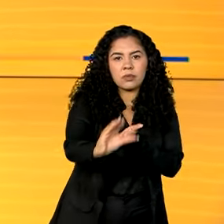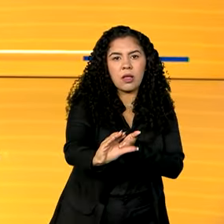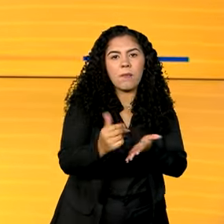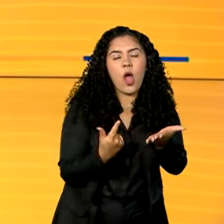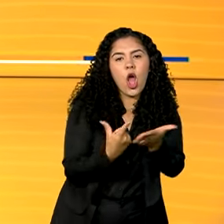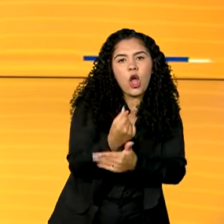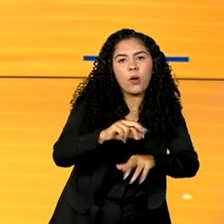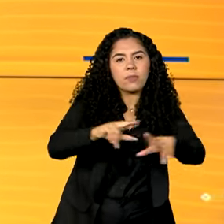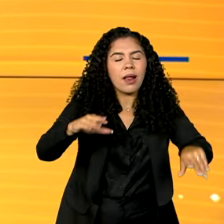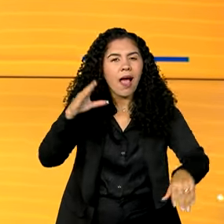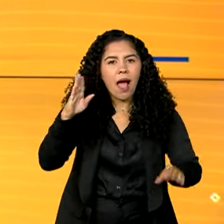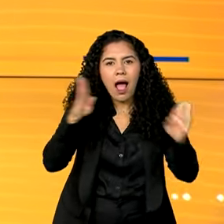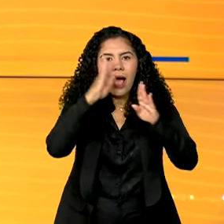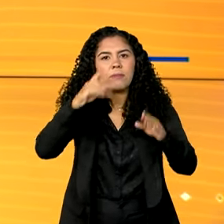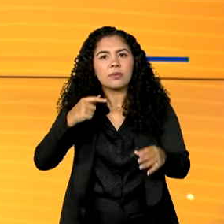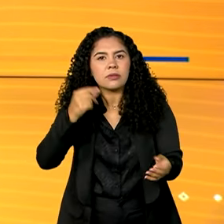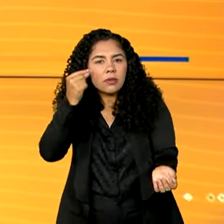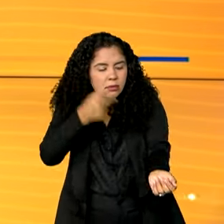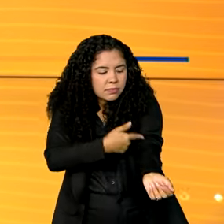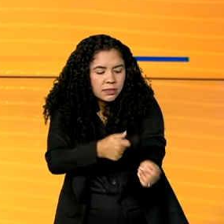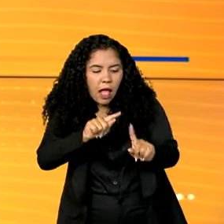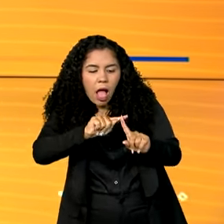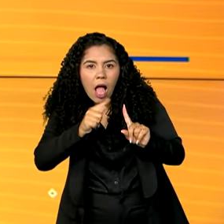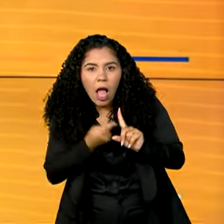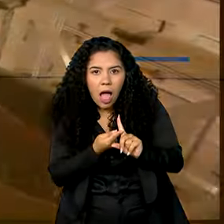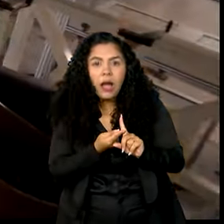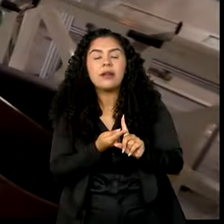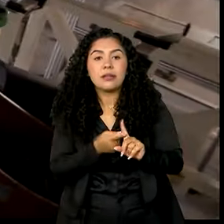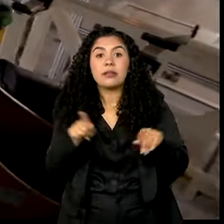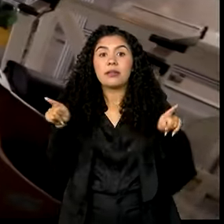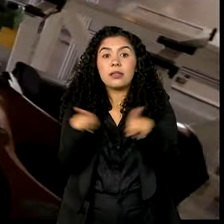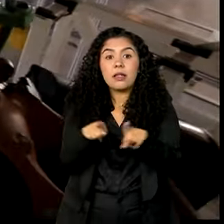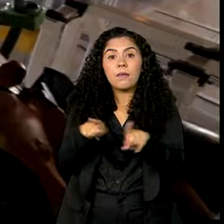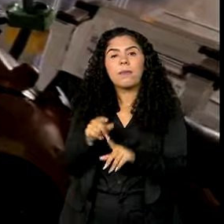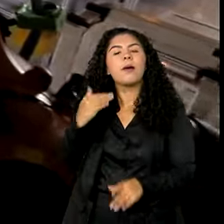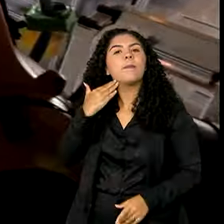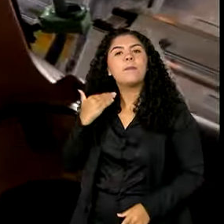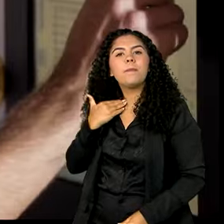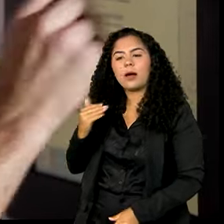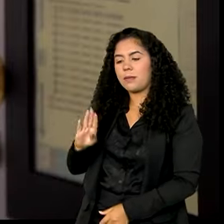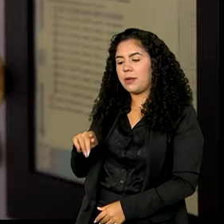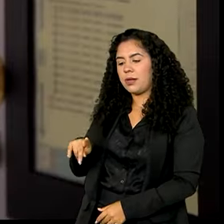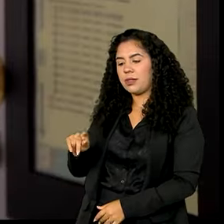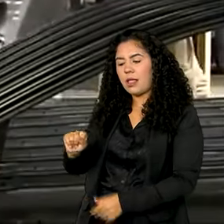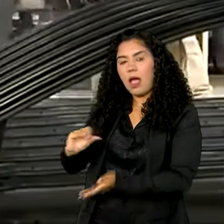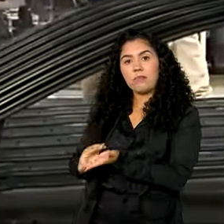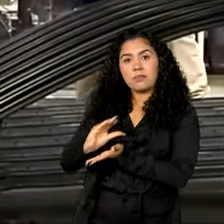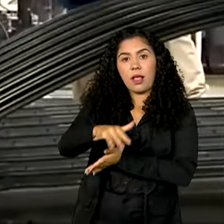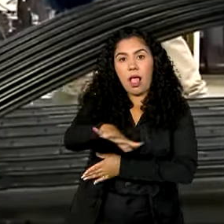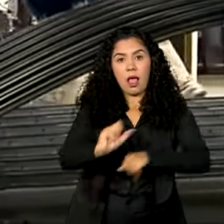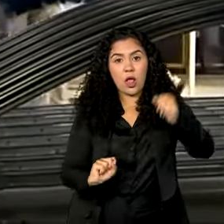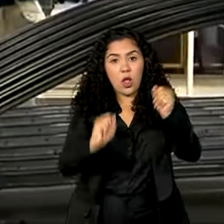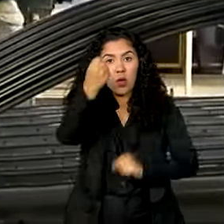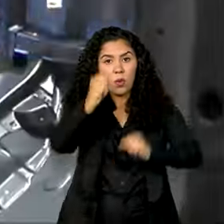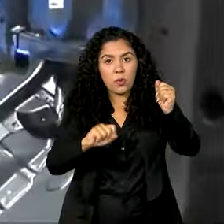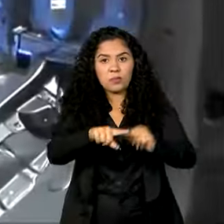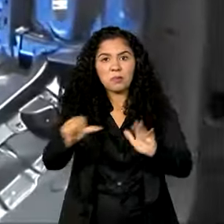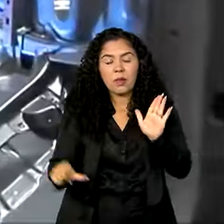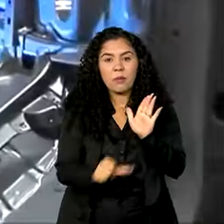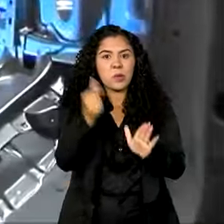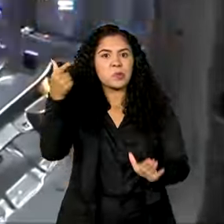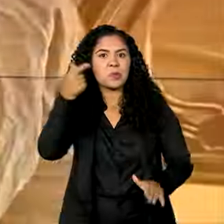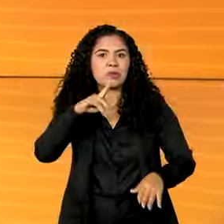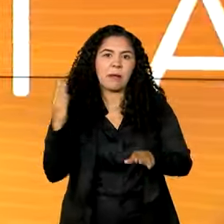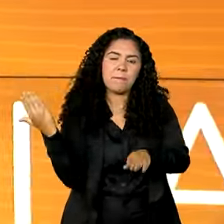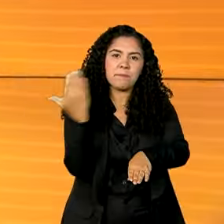de testes rápidos de gravidez. E crédito do BNDES para a indústria supera o agro pela primeira vez em